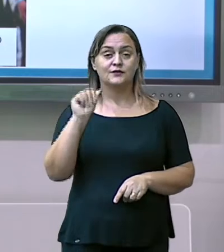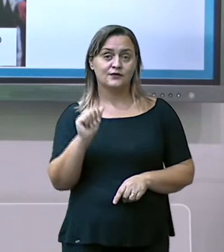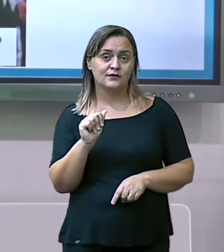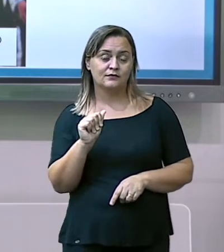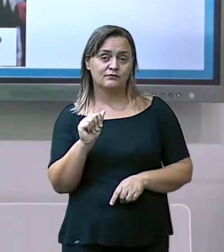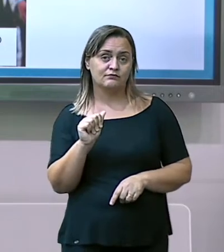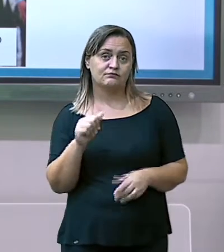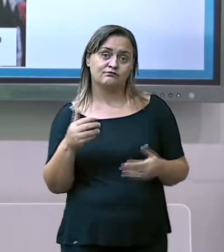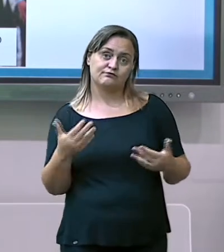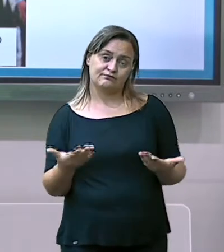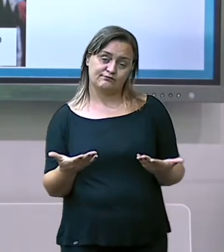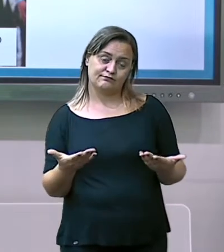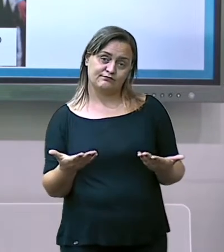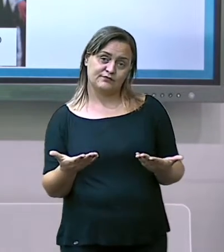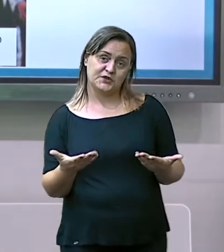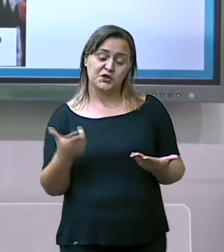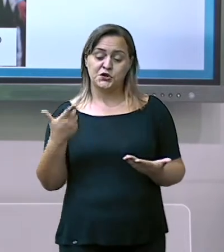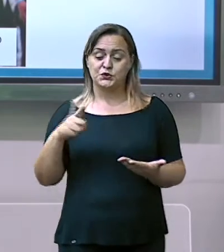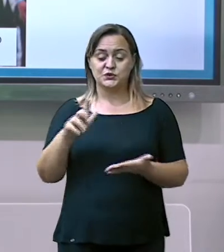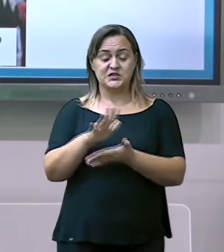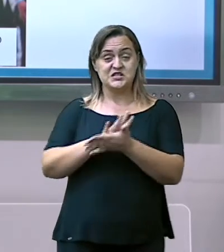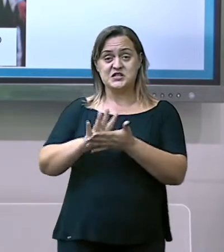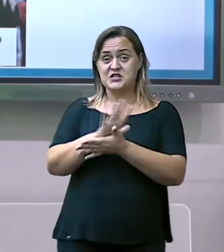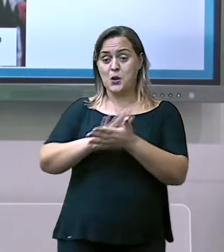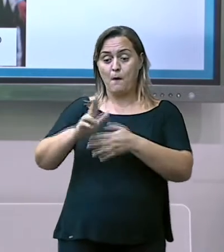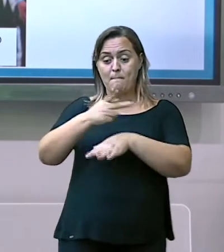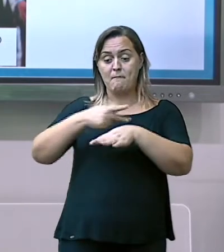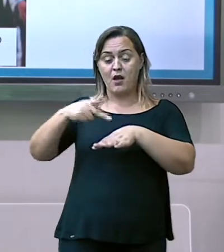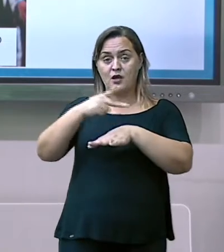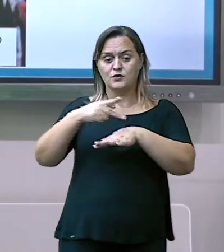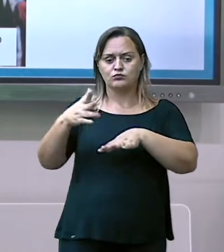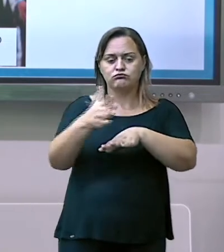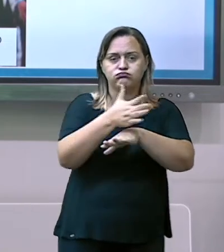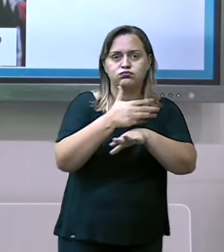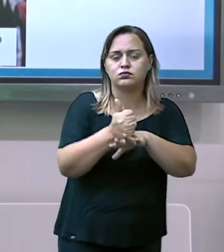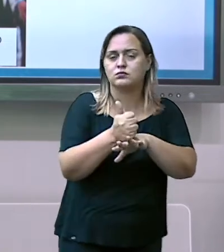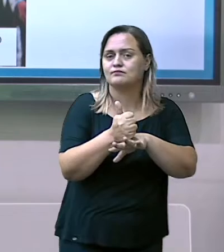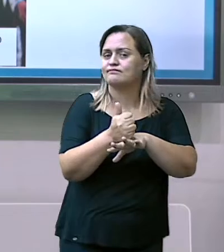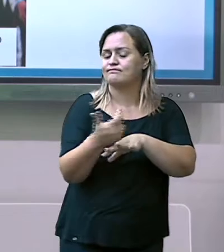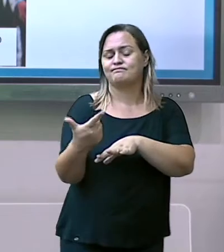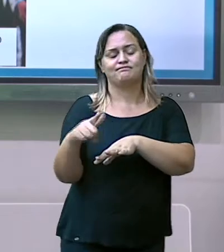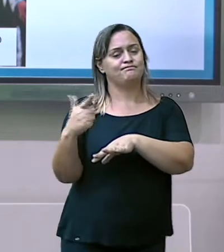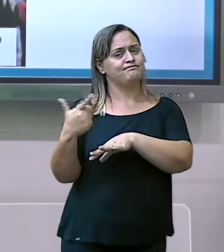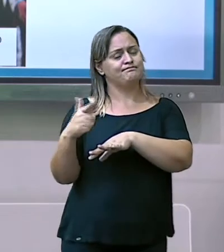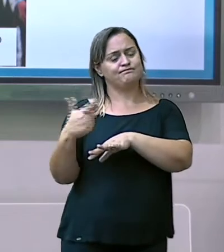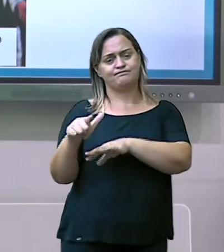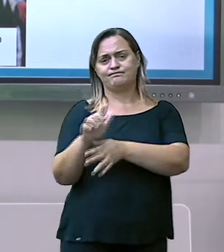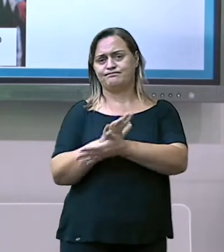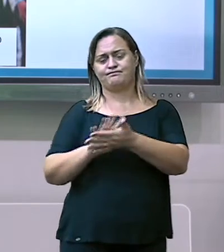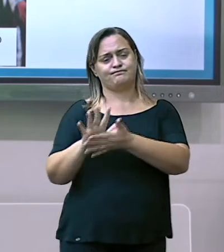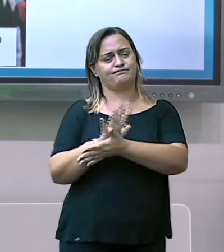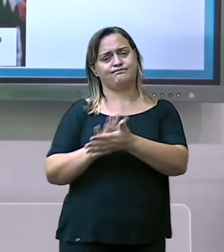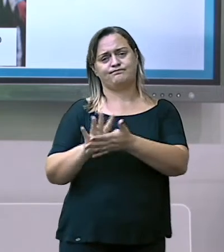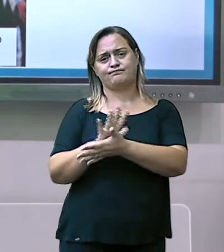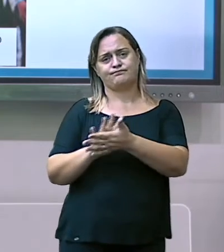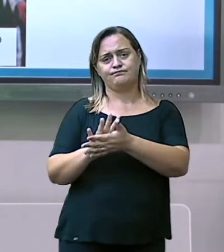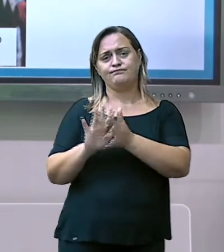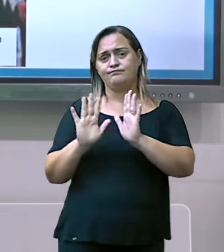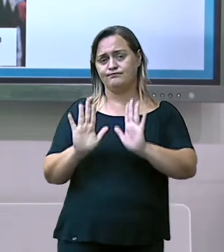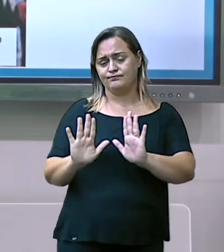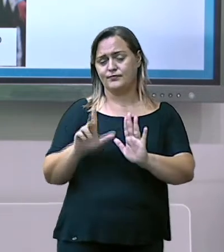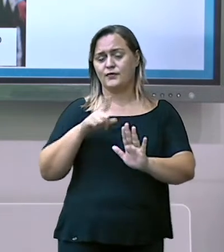especificamente. Através de acordos, convencionou-se que